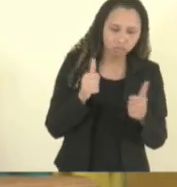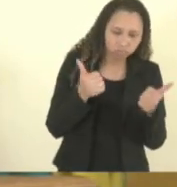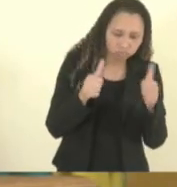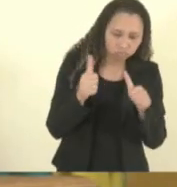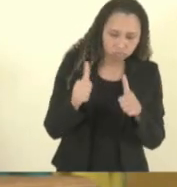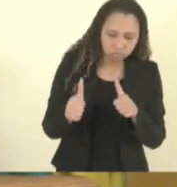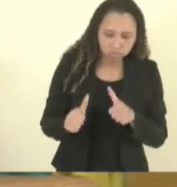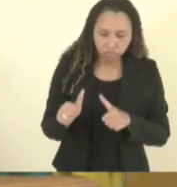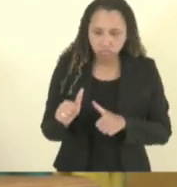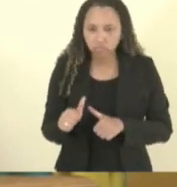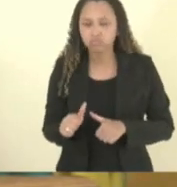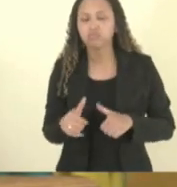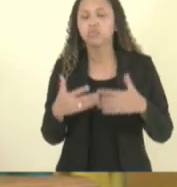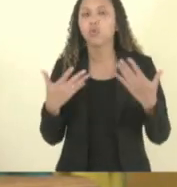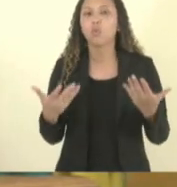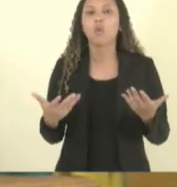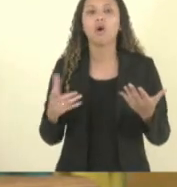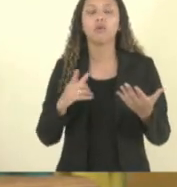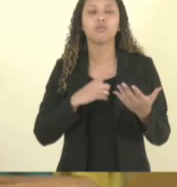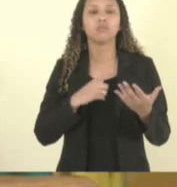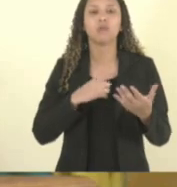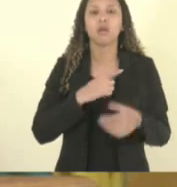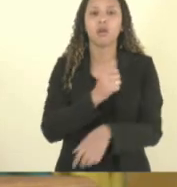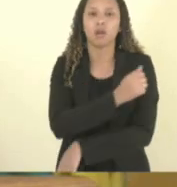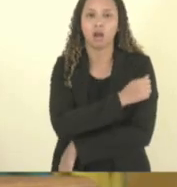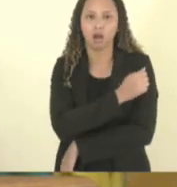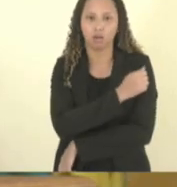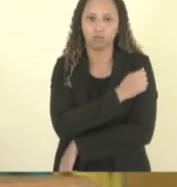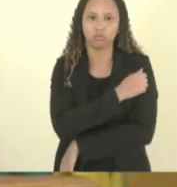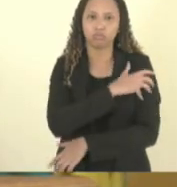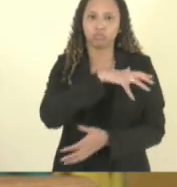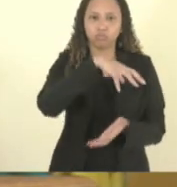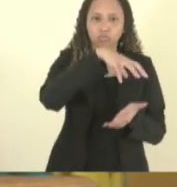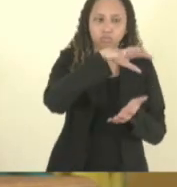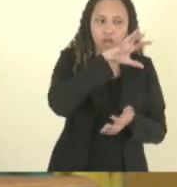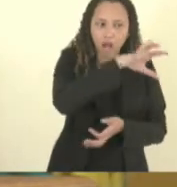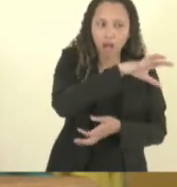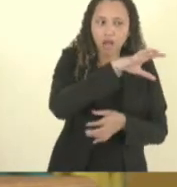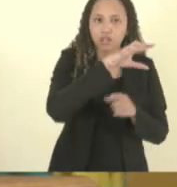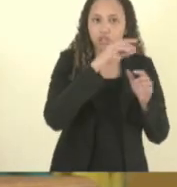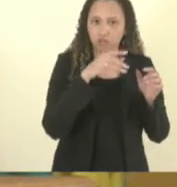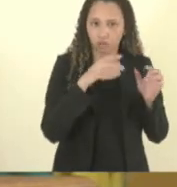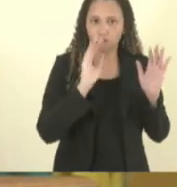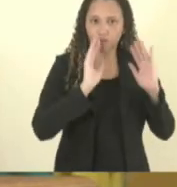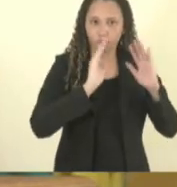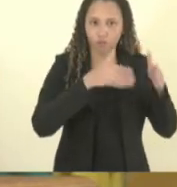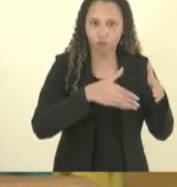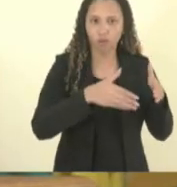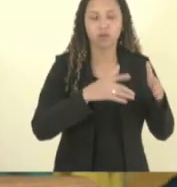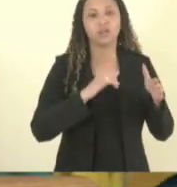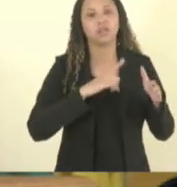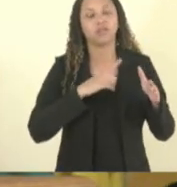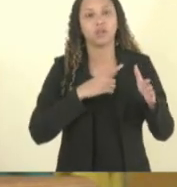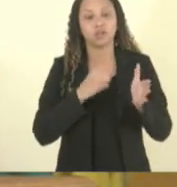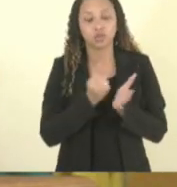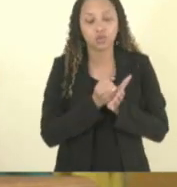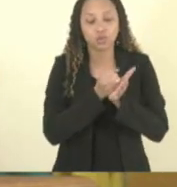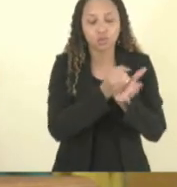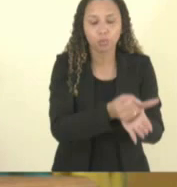dos processos inclusivos daquela regional ou seja suporte para os professores